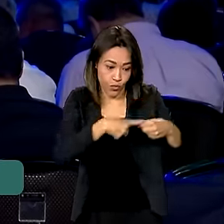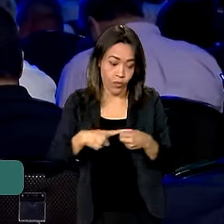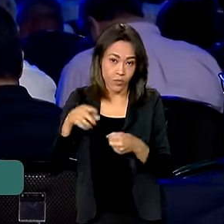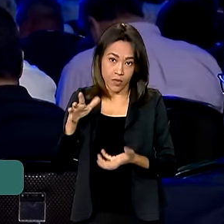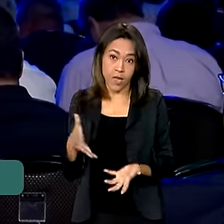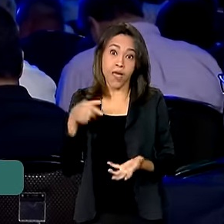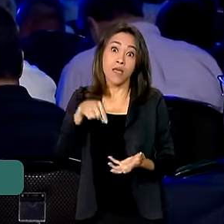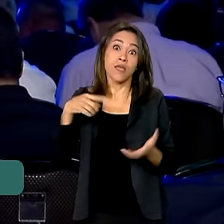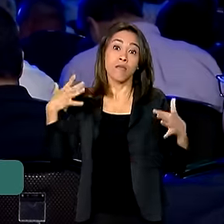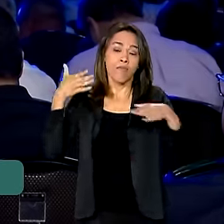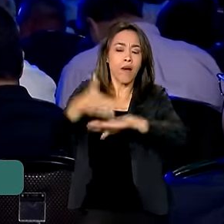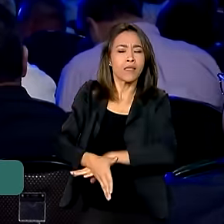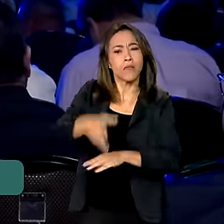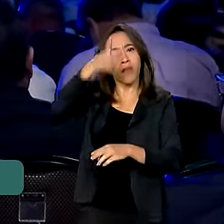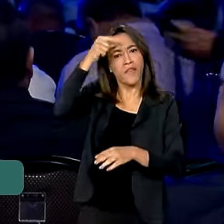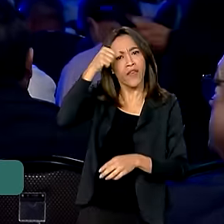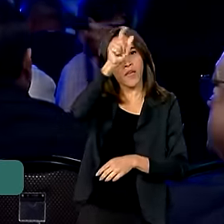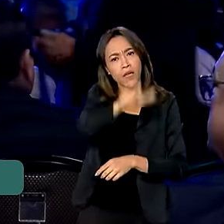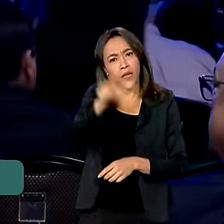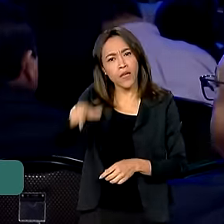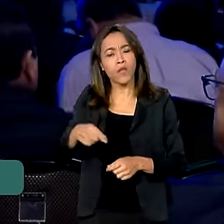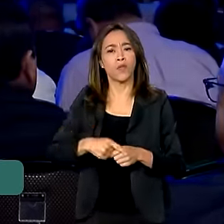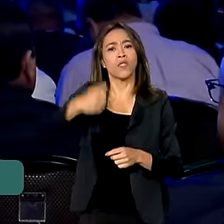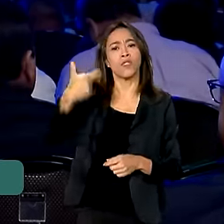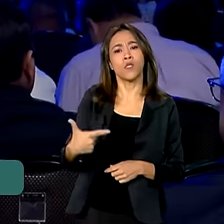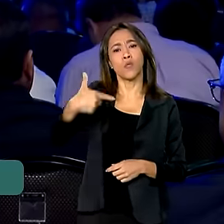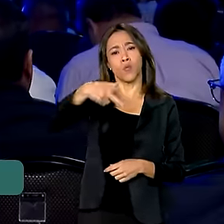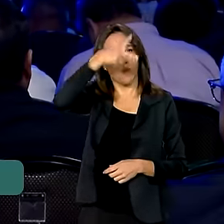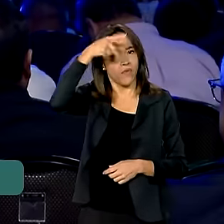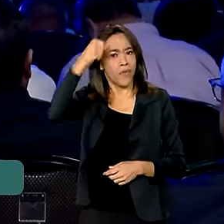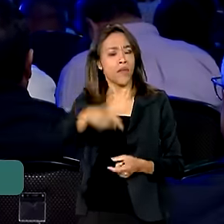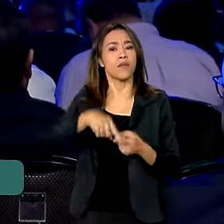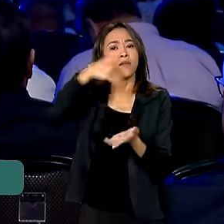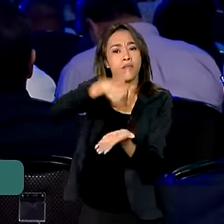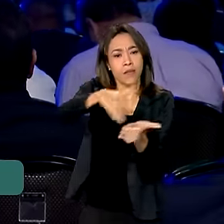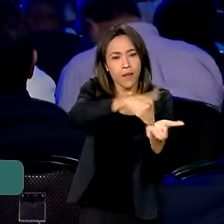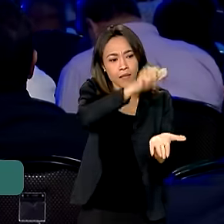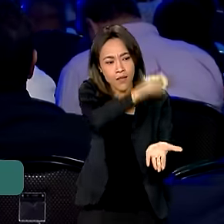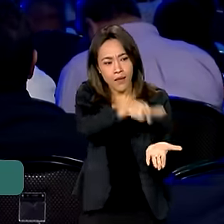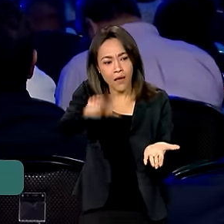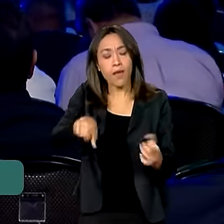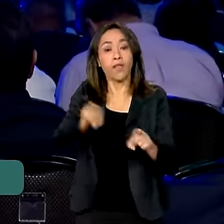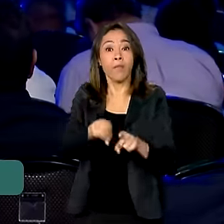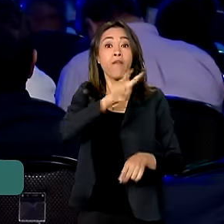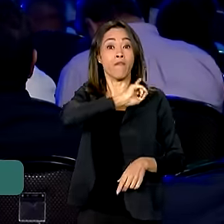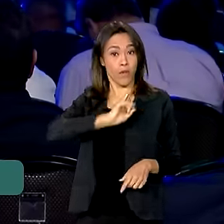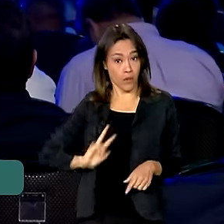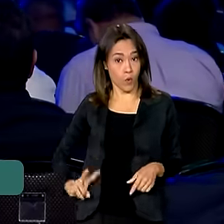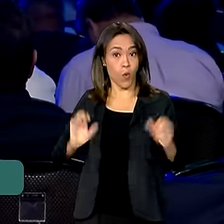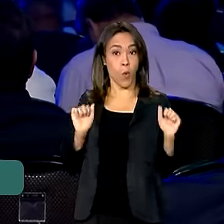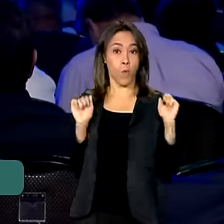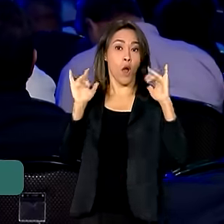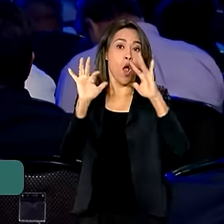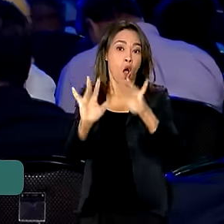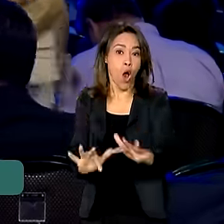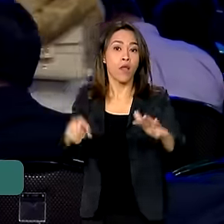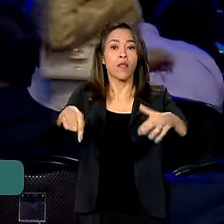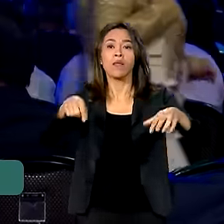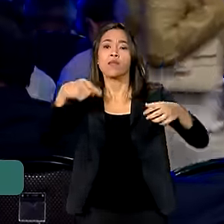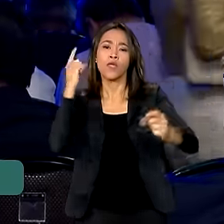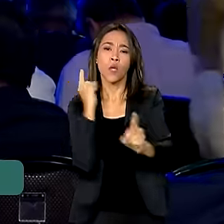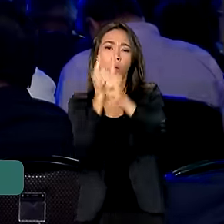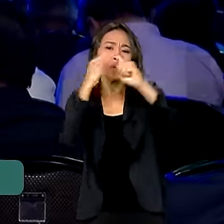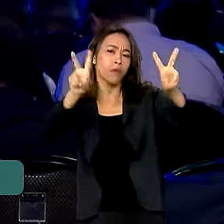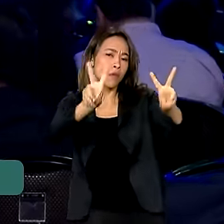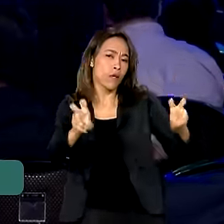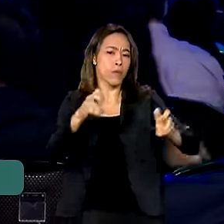evento, entre prefeitos, vice-prefeitos, secretários municipais e vereadores. Durante o evento serão discutidos temas como